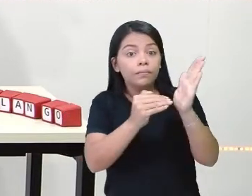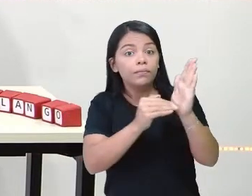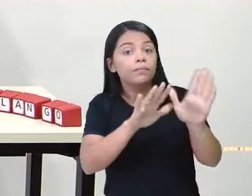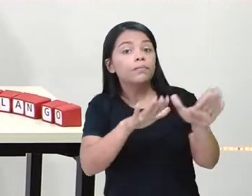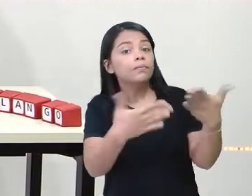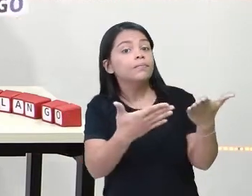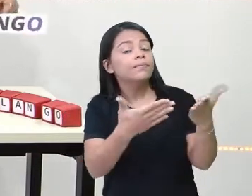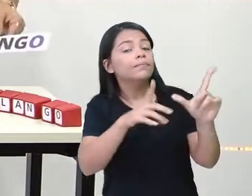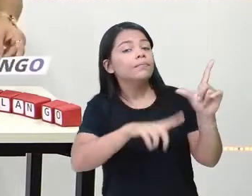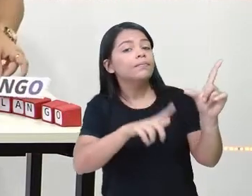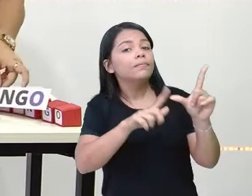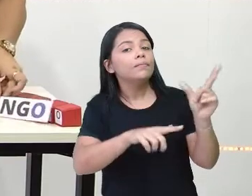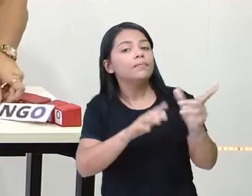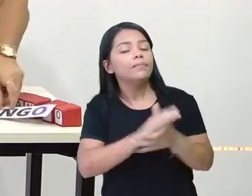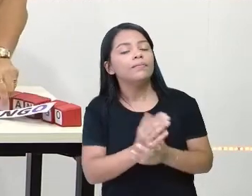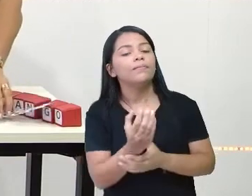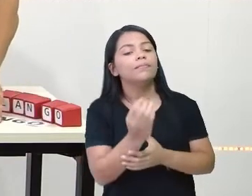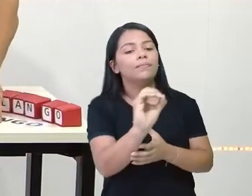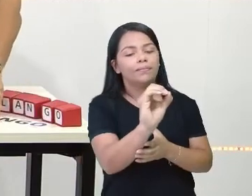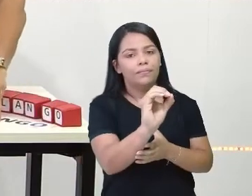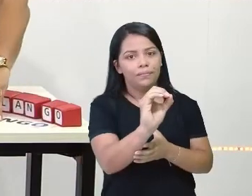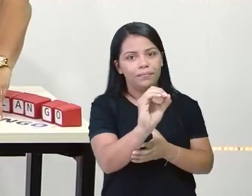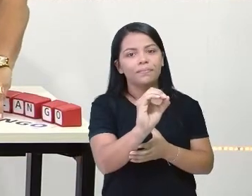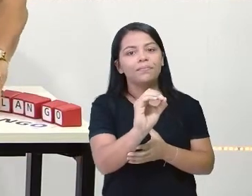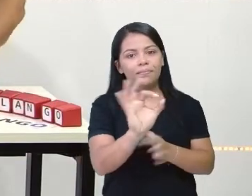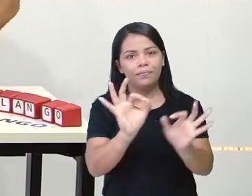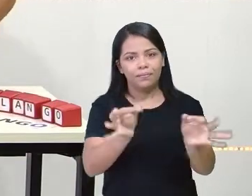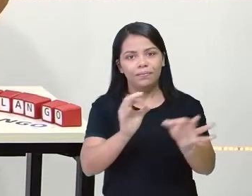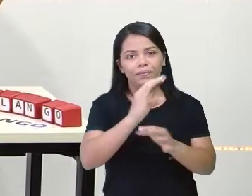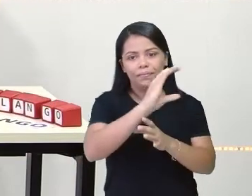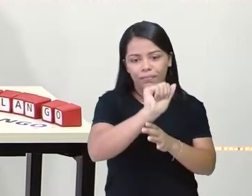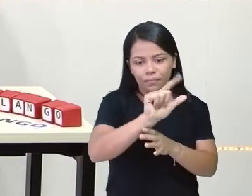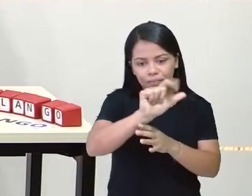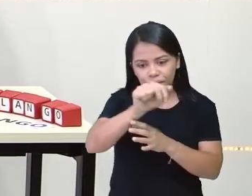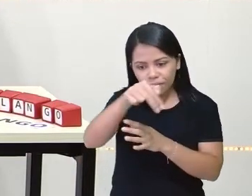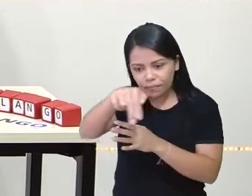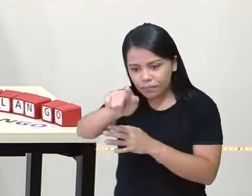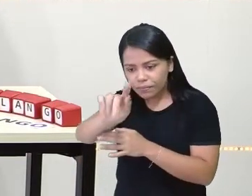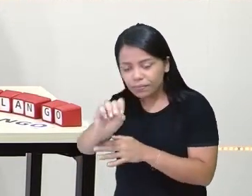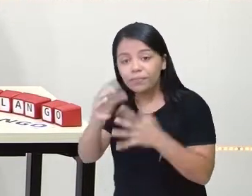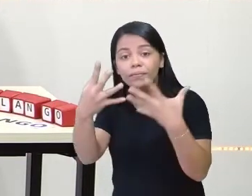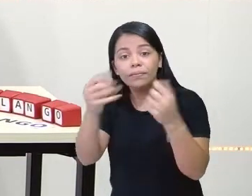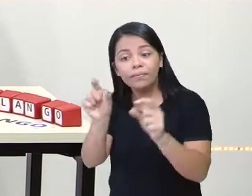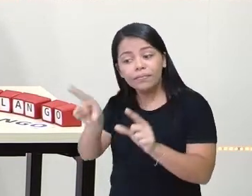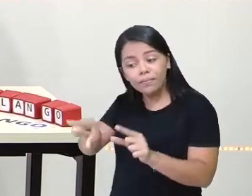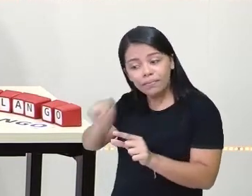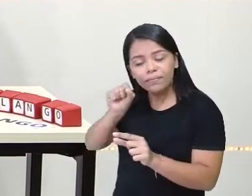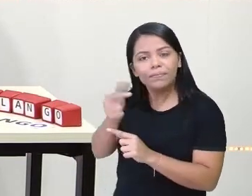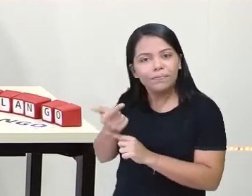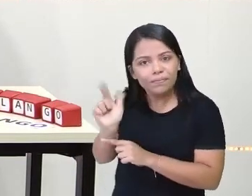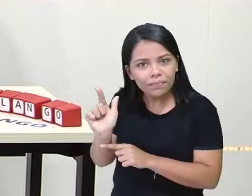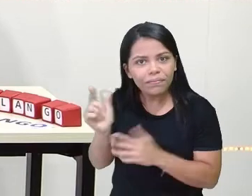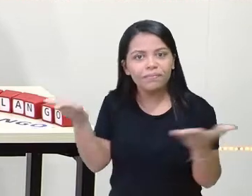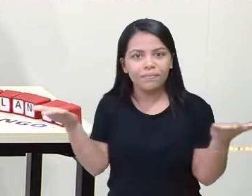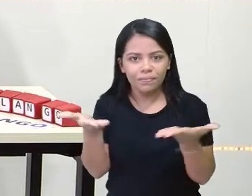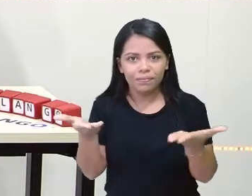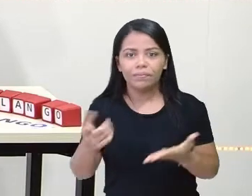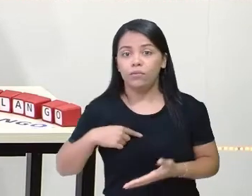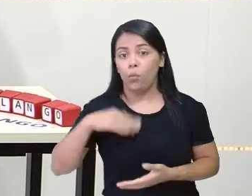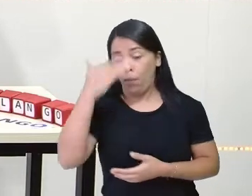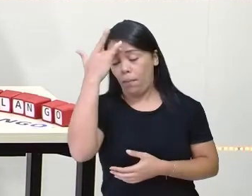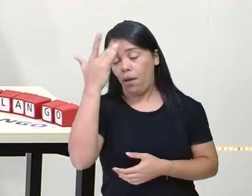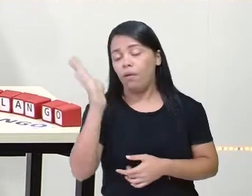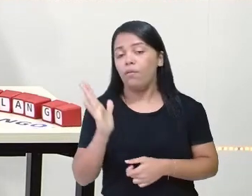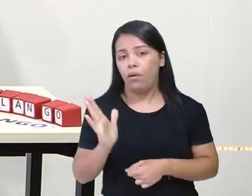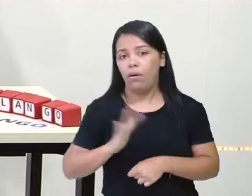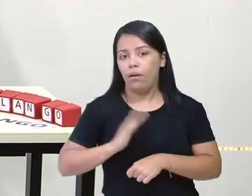O. Está vendo? Calango. Olha aí. Vamos puxar outra? Hum! Essa agora vai ficar mais fácil. Eu